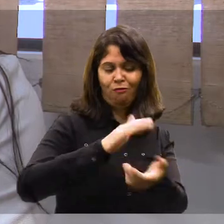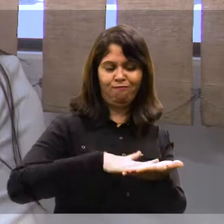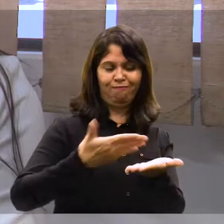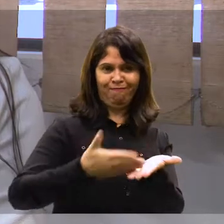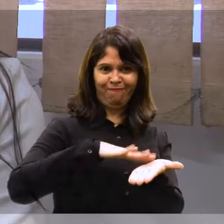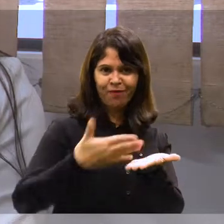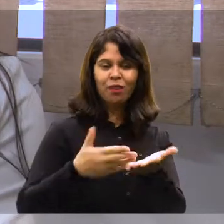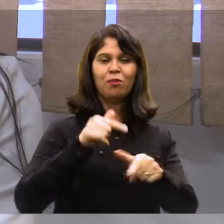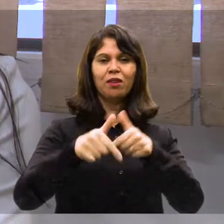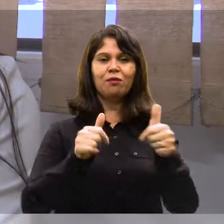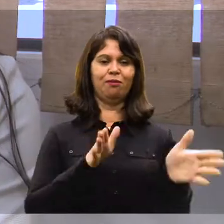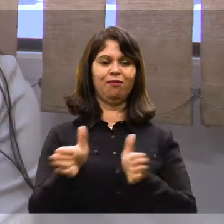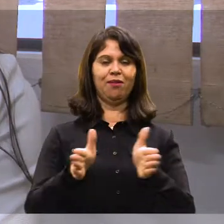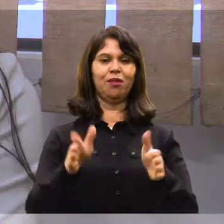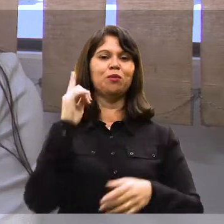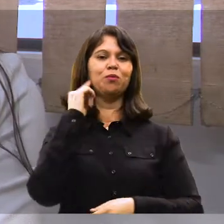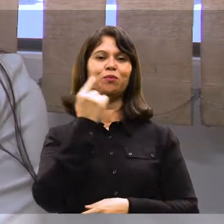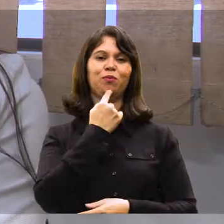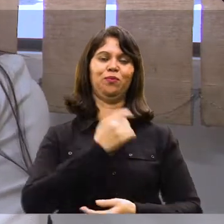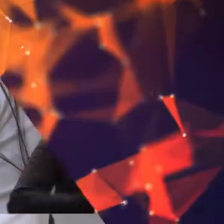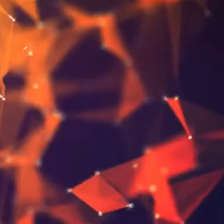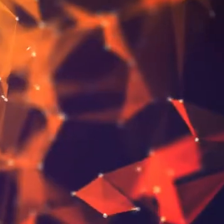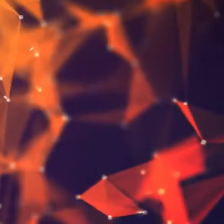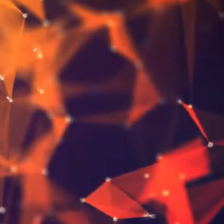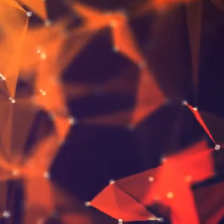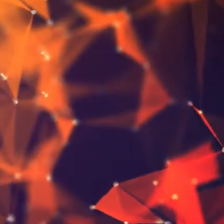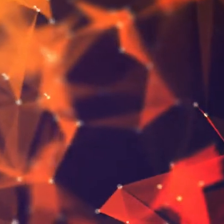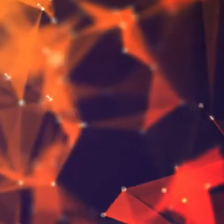sinais para atuar na acessibilidade de pessoas surdas.